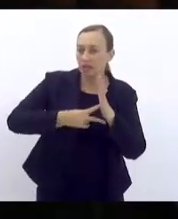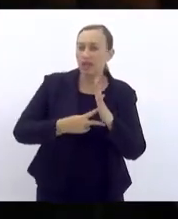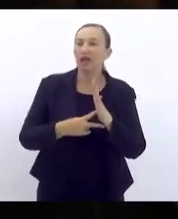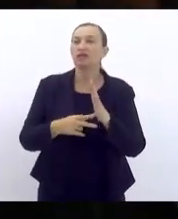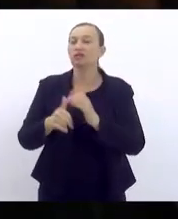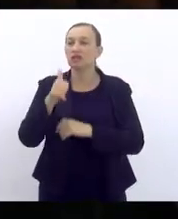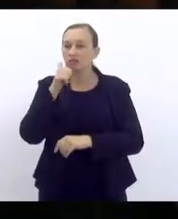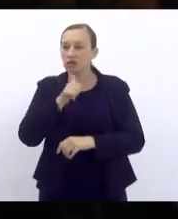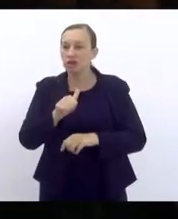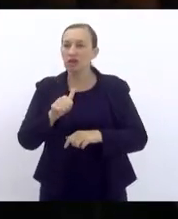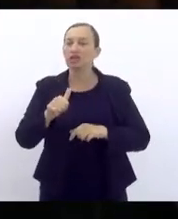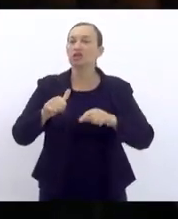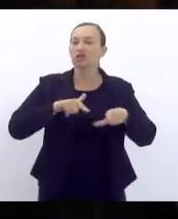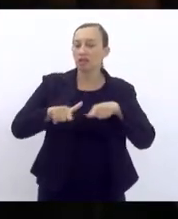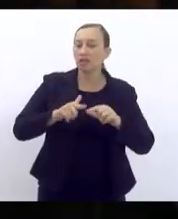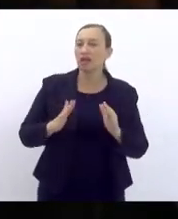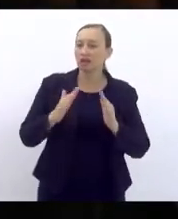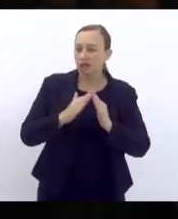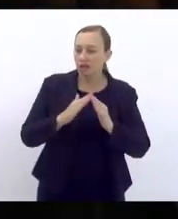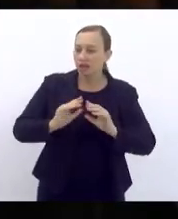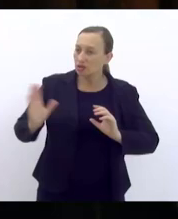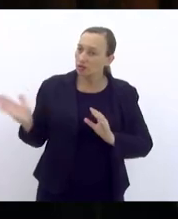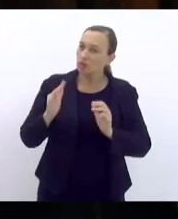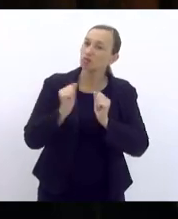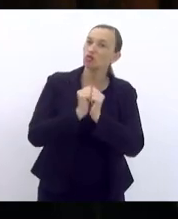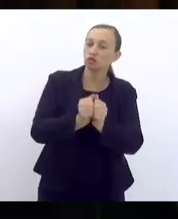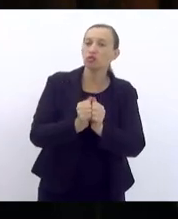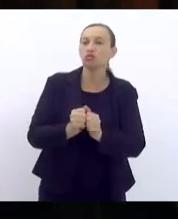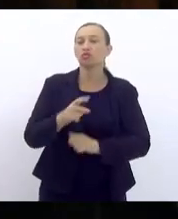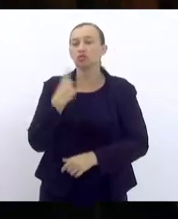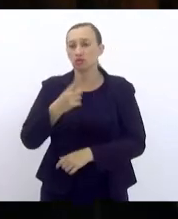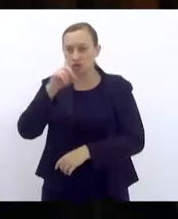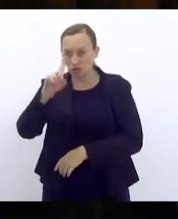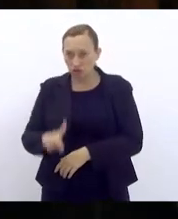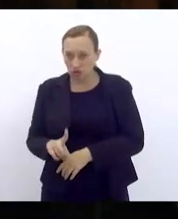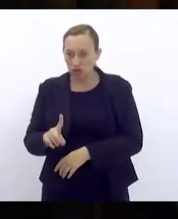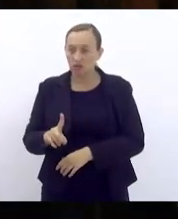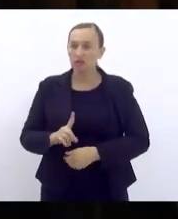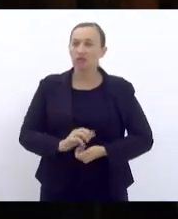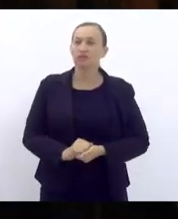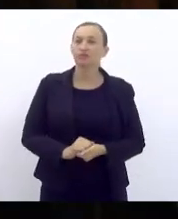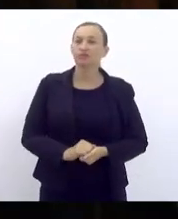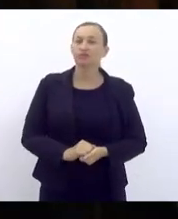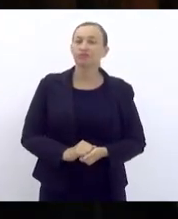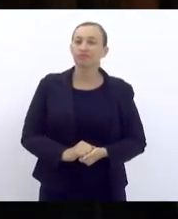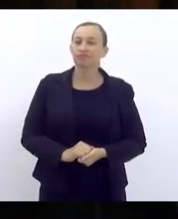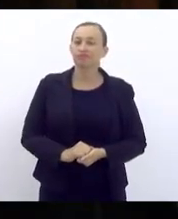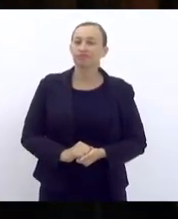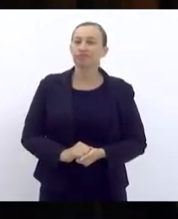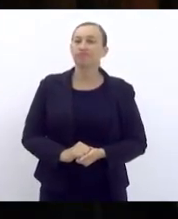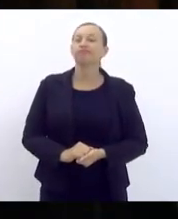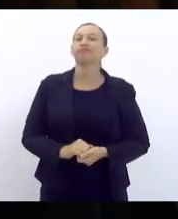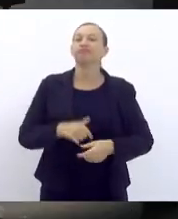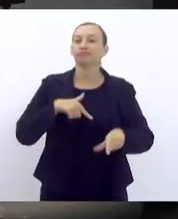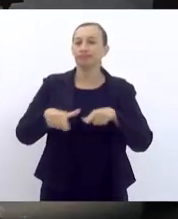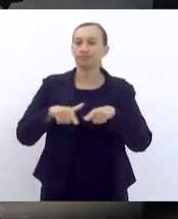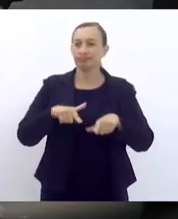Domésticas e vamos juntos garantir de fato os nossos direitos e garantir de fato o nosso exercício de cidadania.